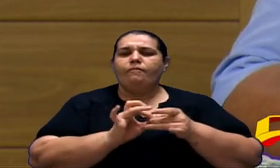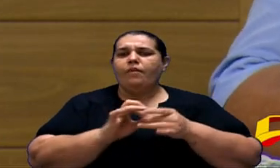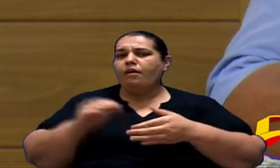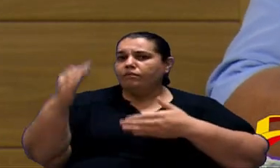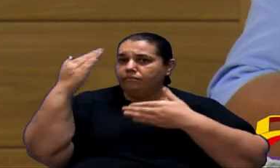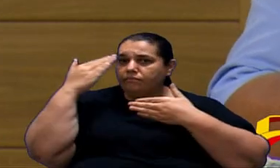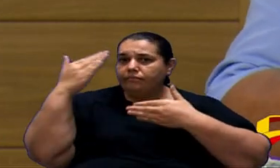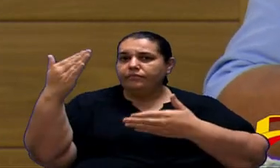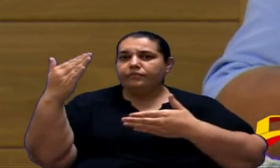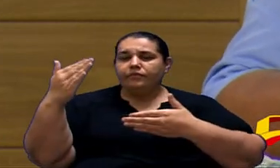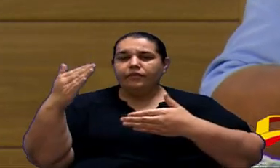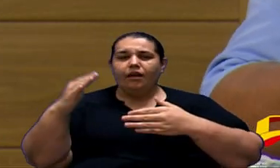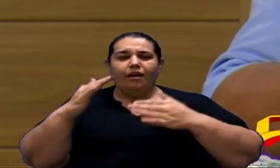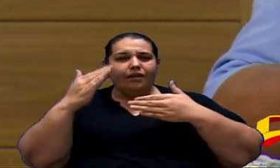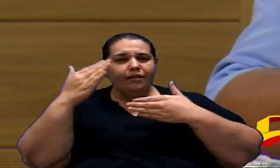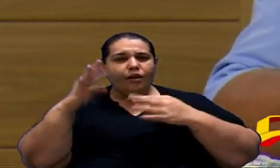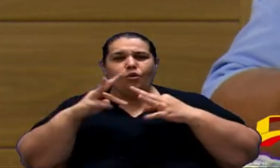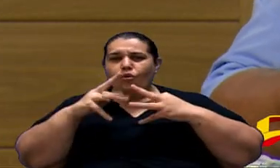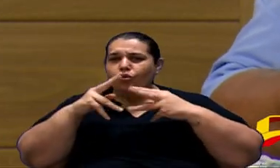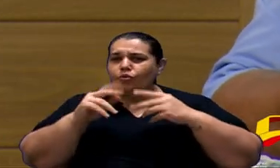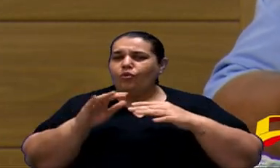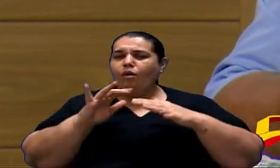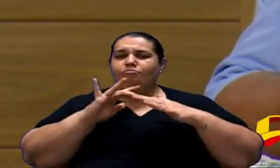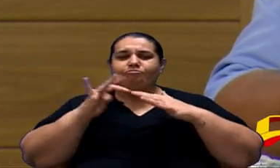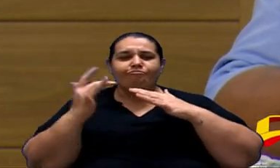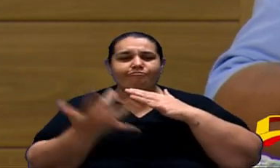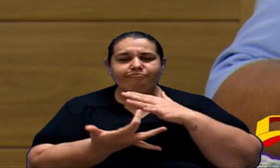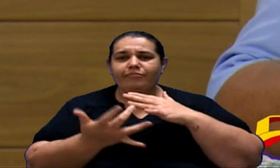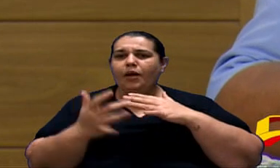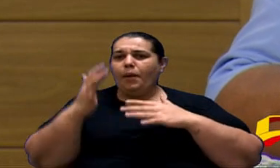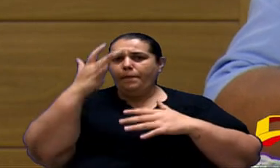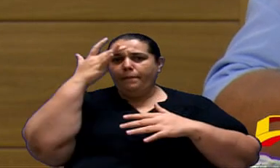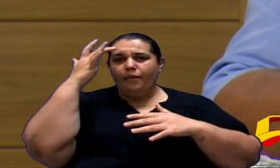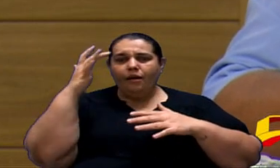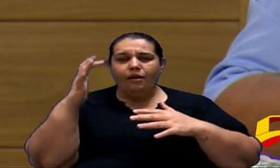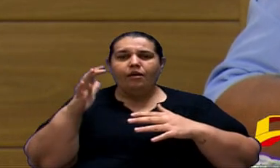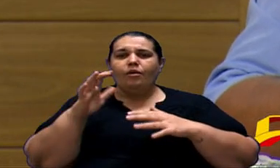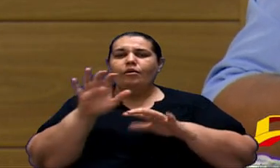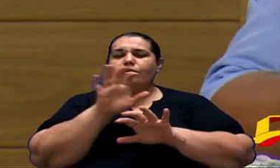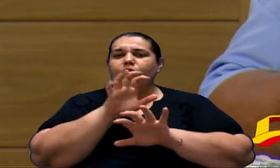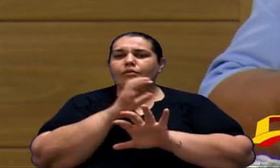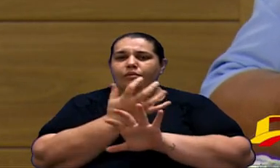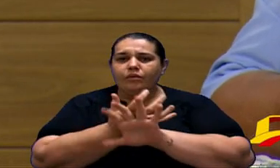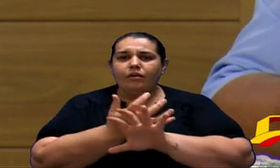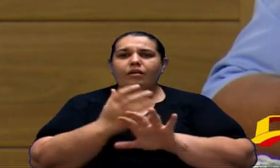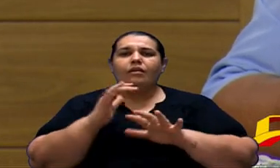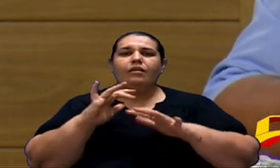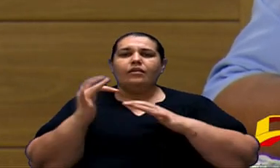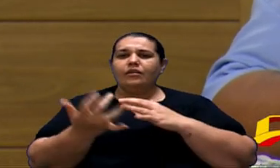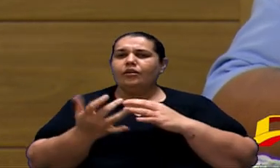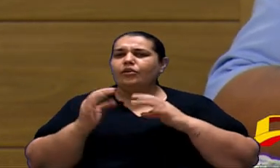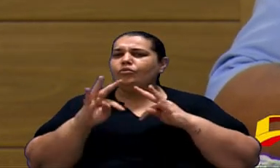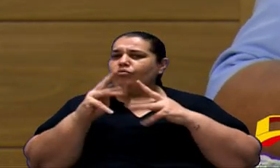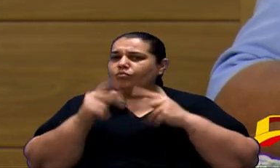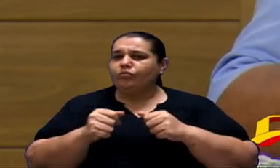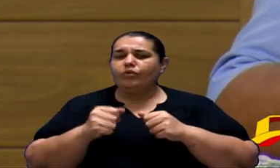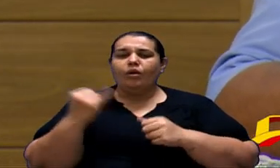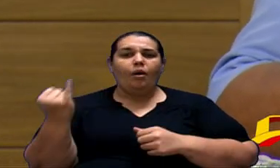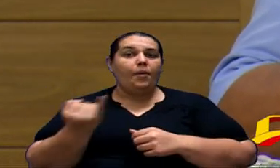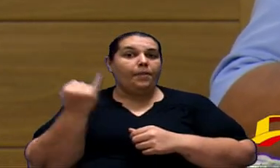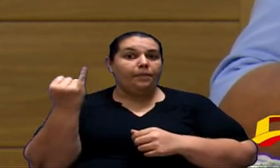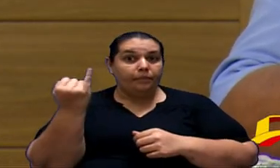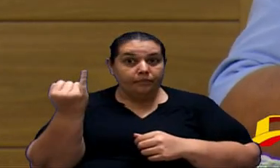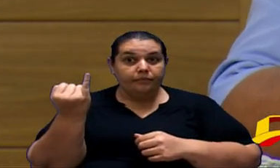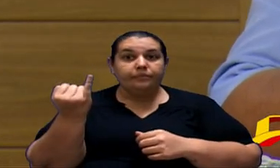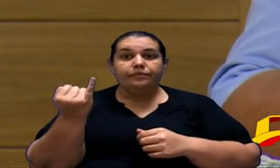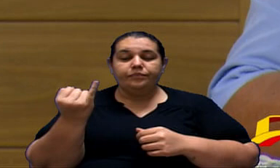agradecer agradecer a presença de todos aos internautas que estão nos vendo a nossa federação tem lá nossas redes sociais que é importante